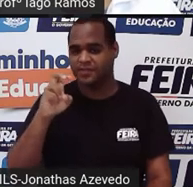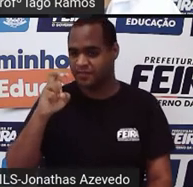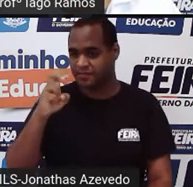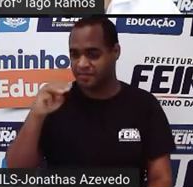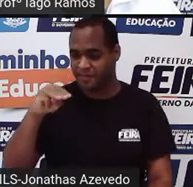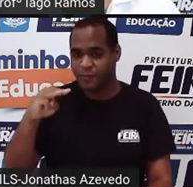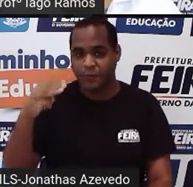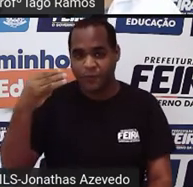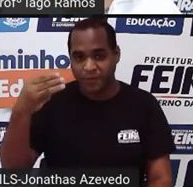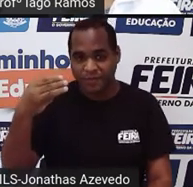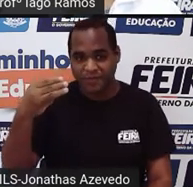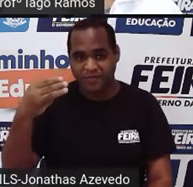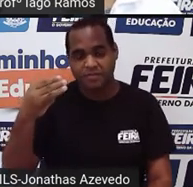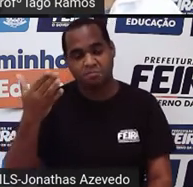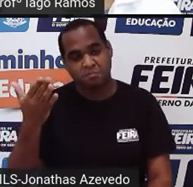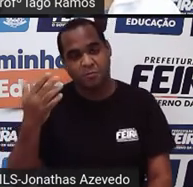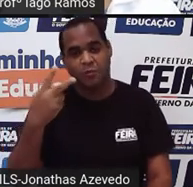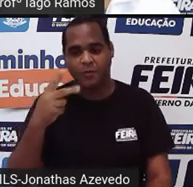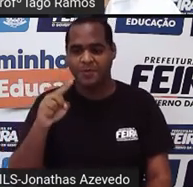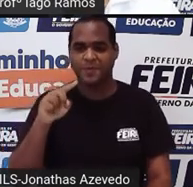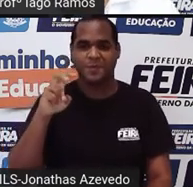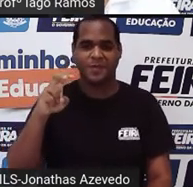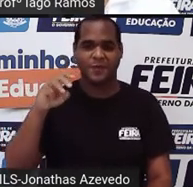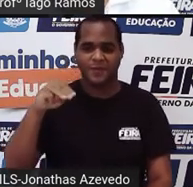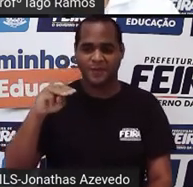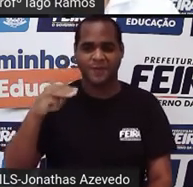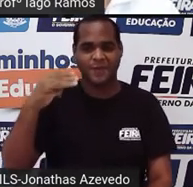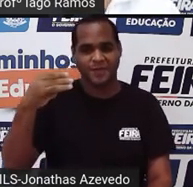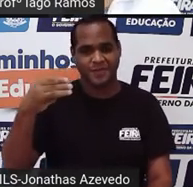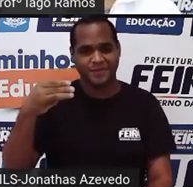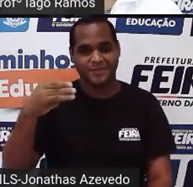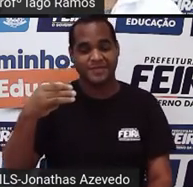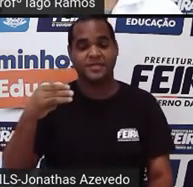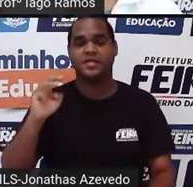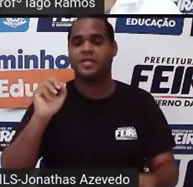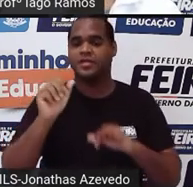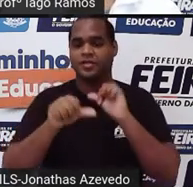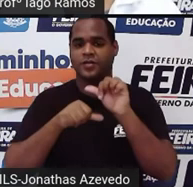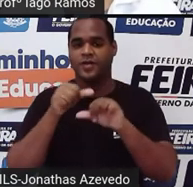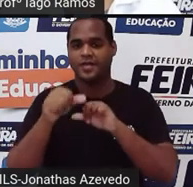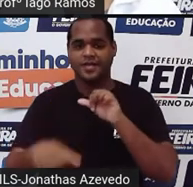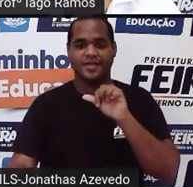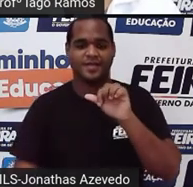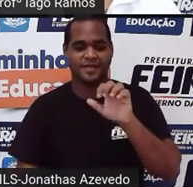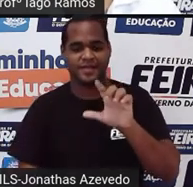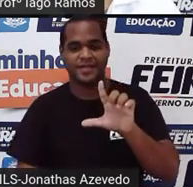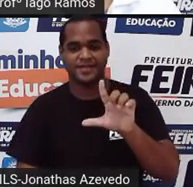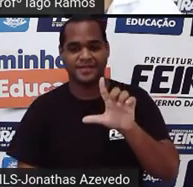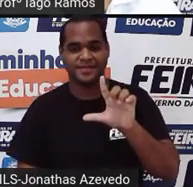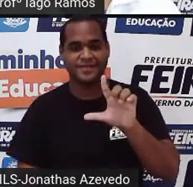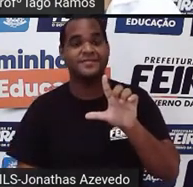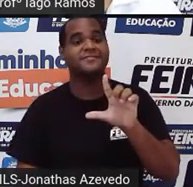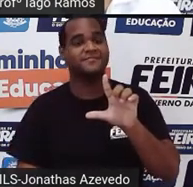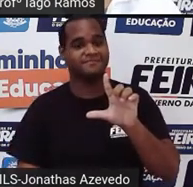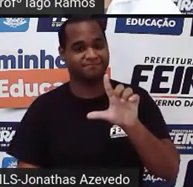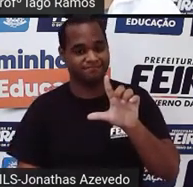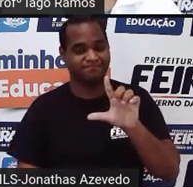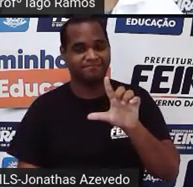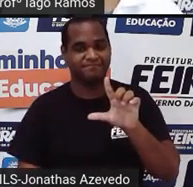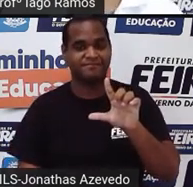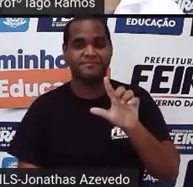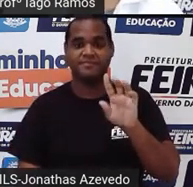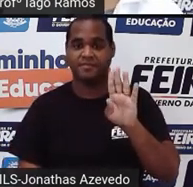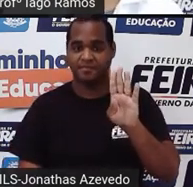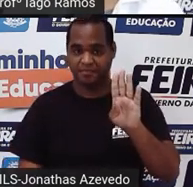cúbicos, ou 2,5 metros cúbicos, e transforme para litros. No